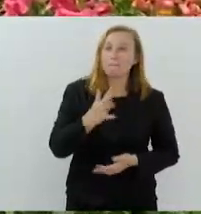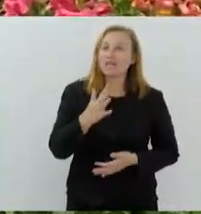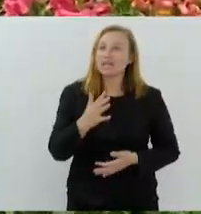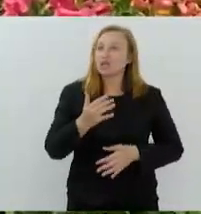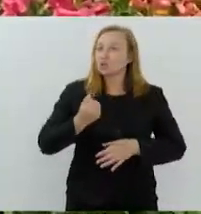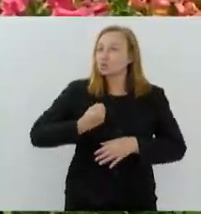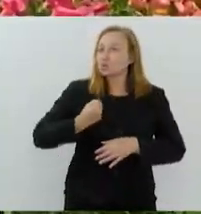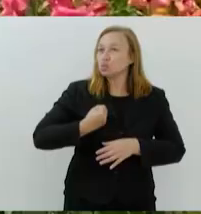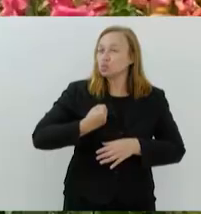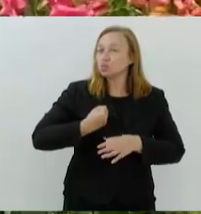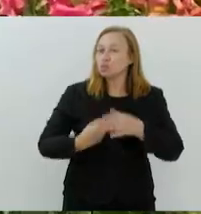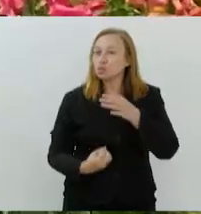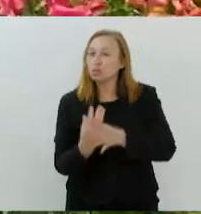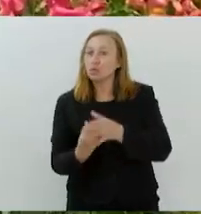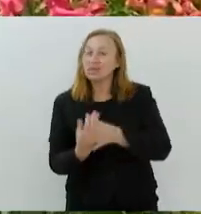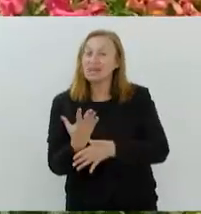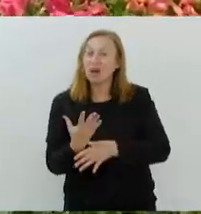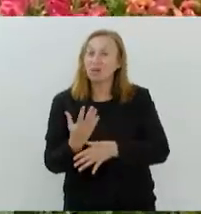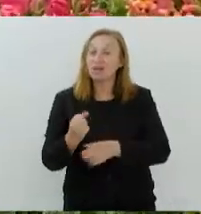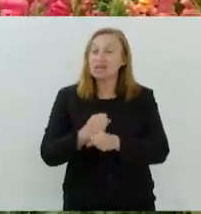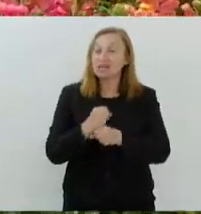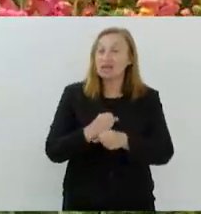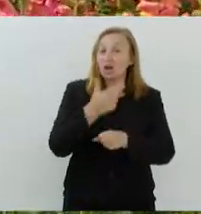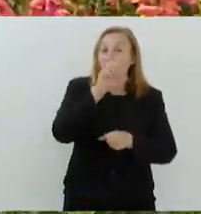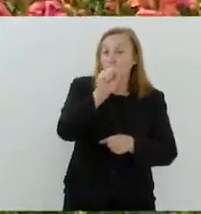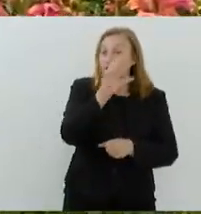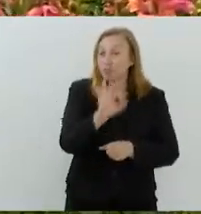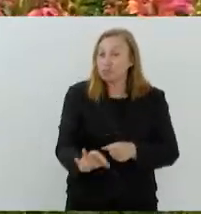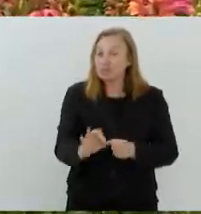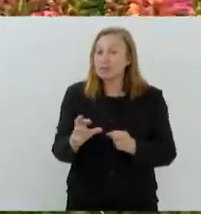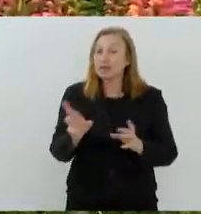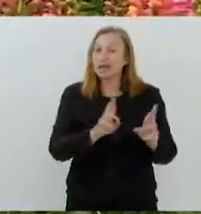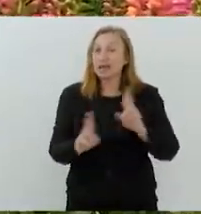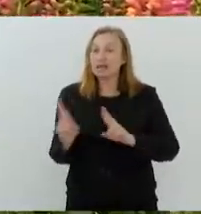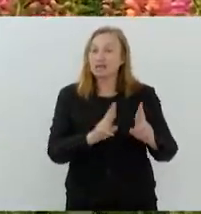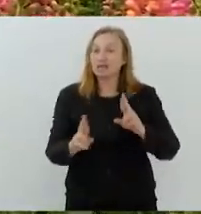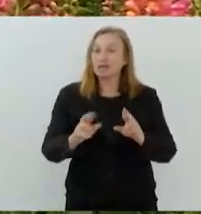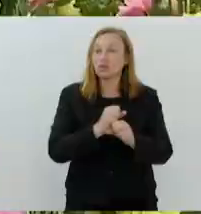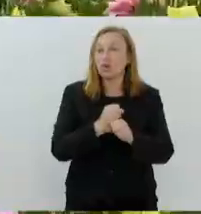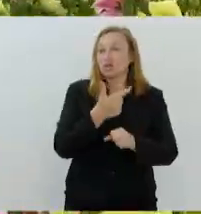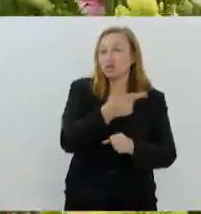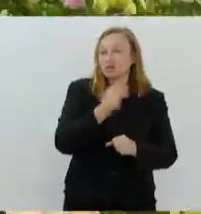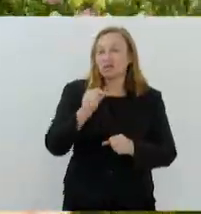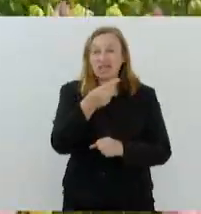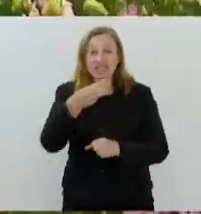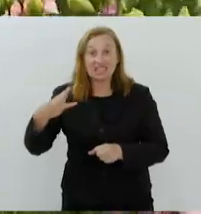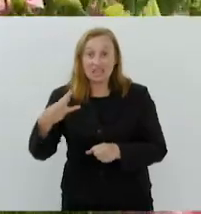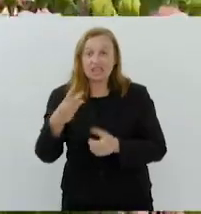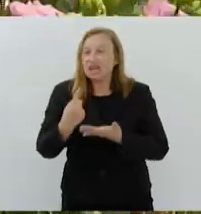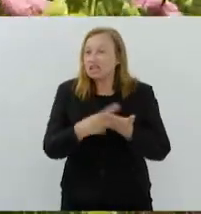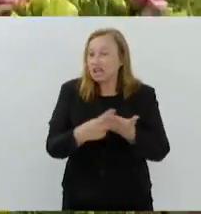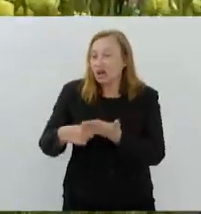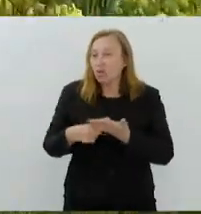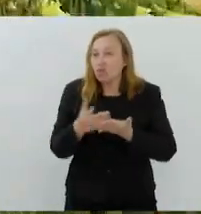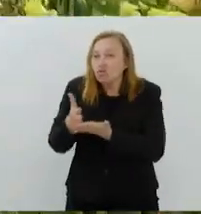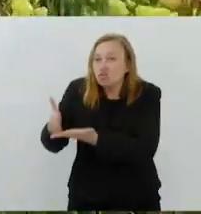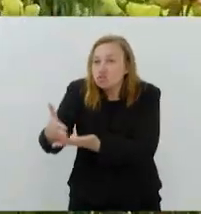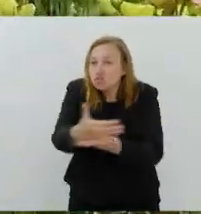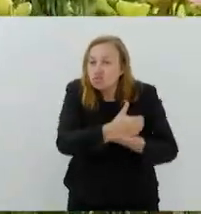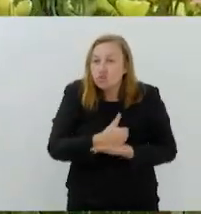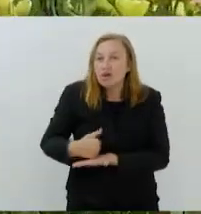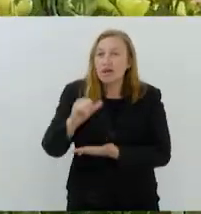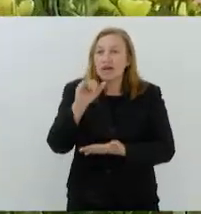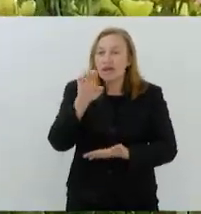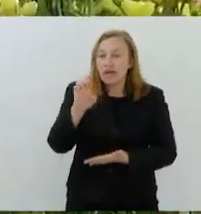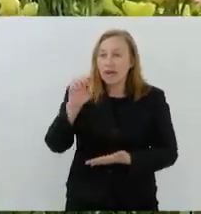o aumento da produção este ano seja de 8% em relação a 2023. De acordo com o levantamento da EMAT